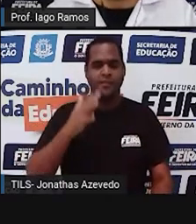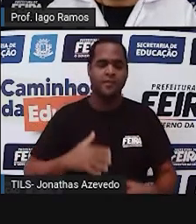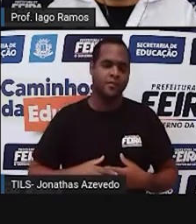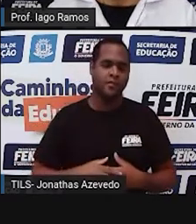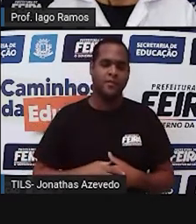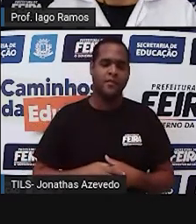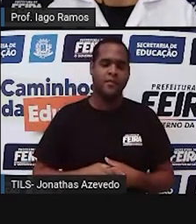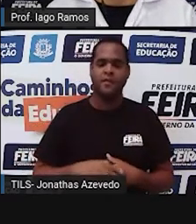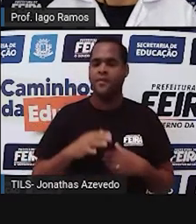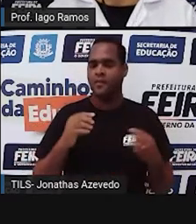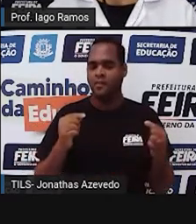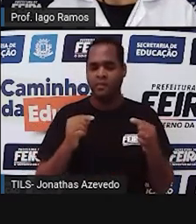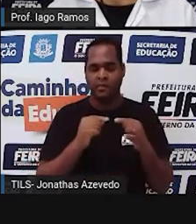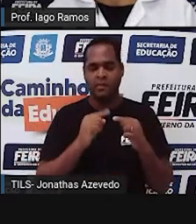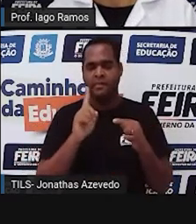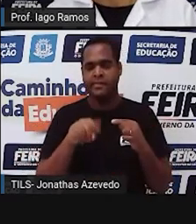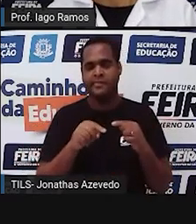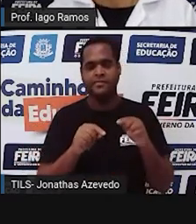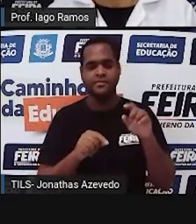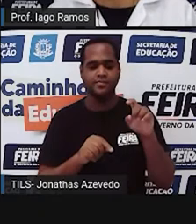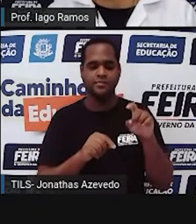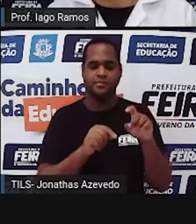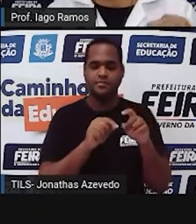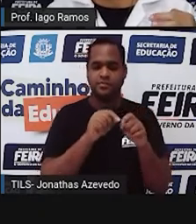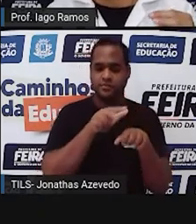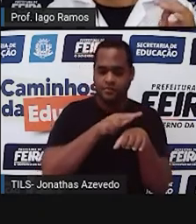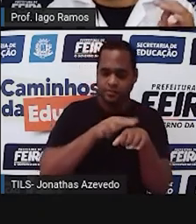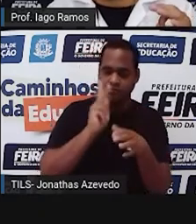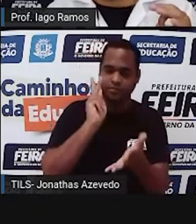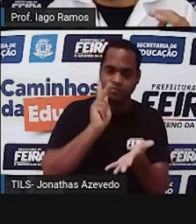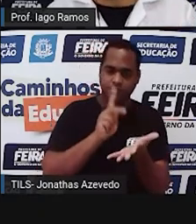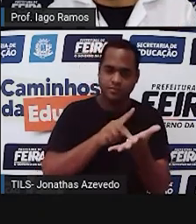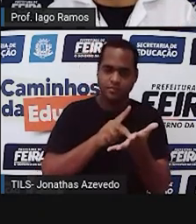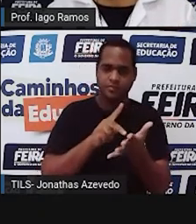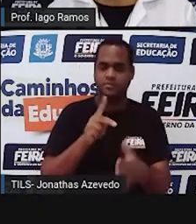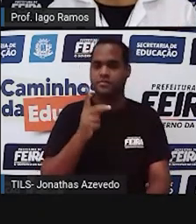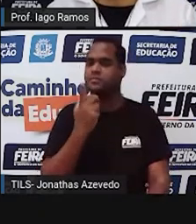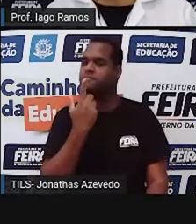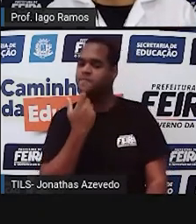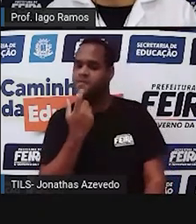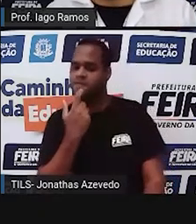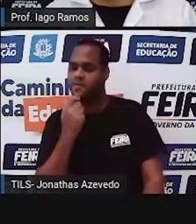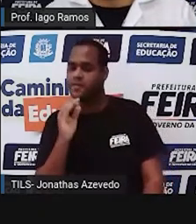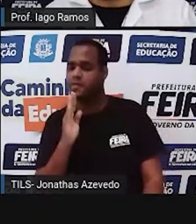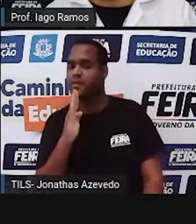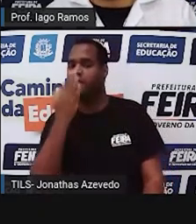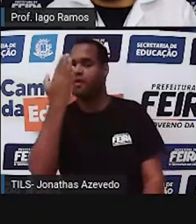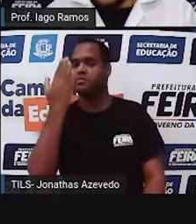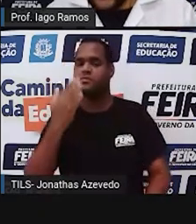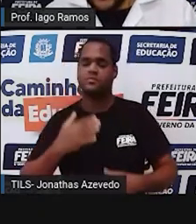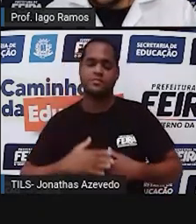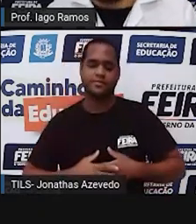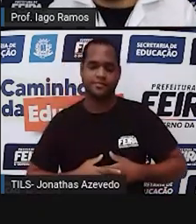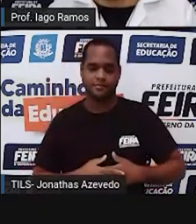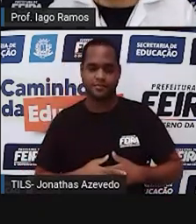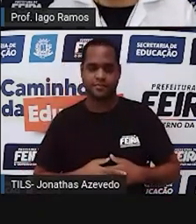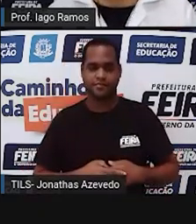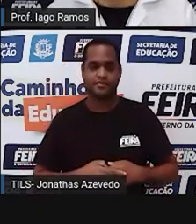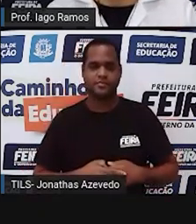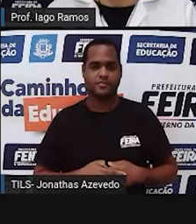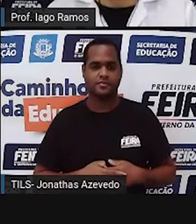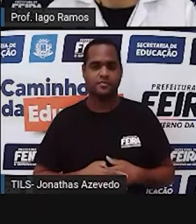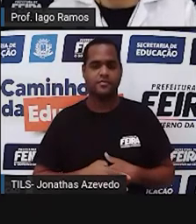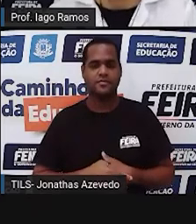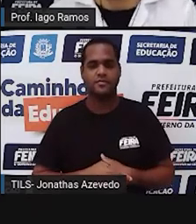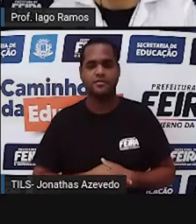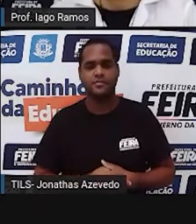tá? Qual daqueles botões você apertaria? Botão verde para verdadeiro ou botão